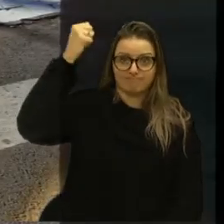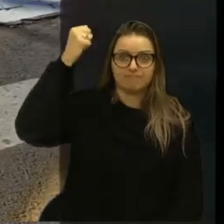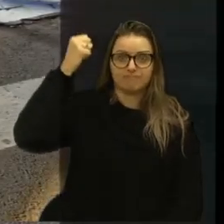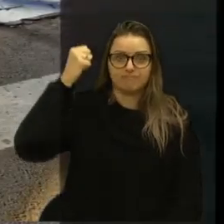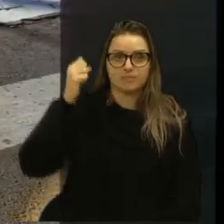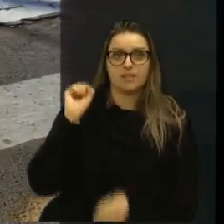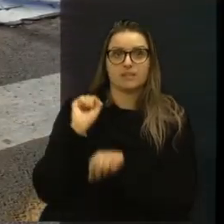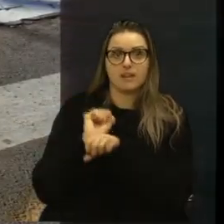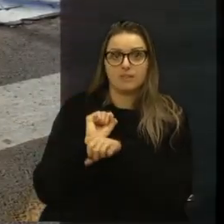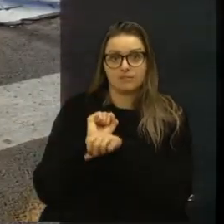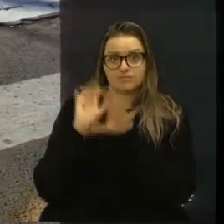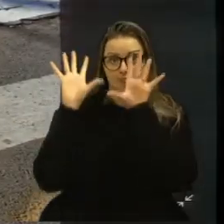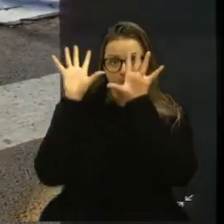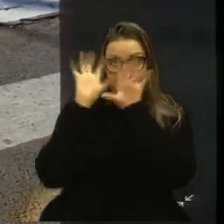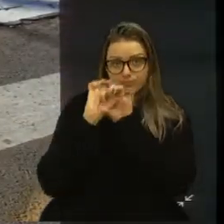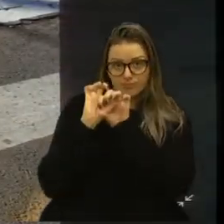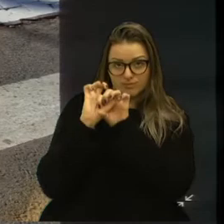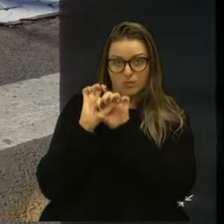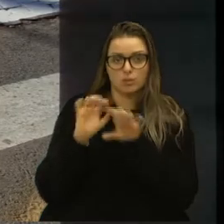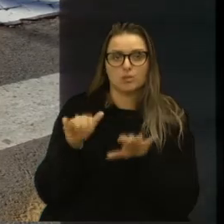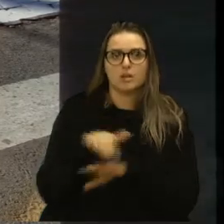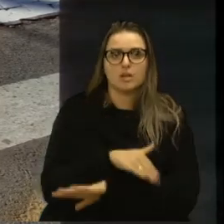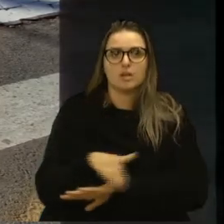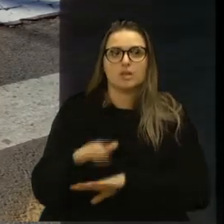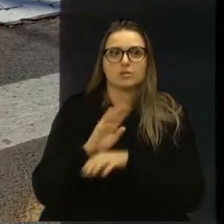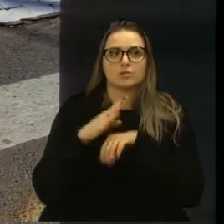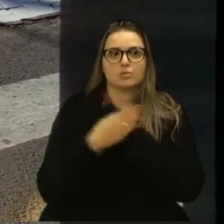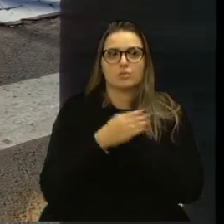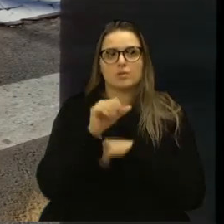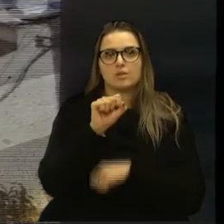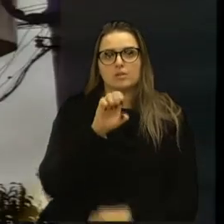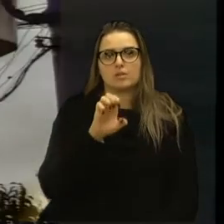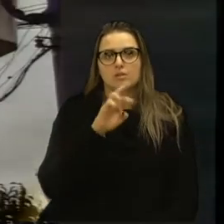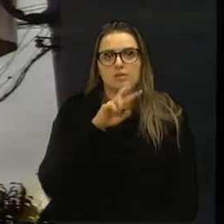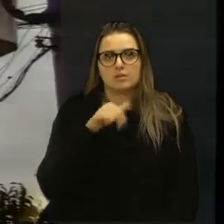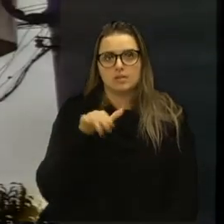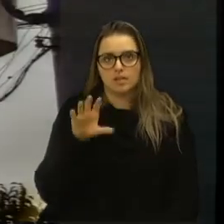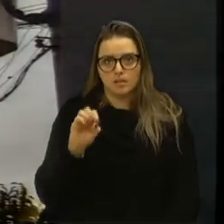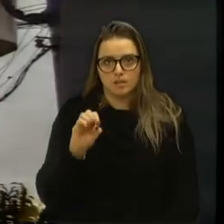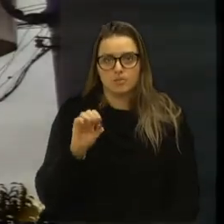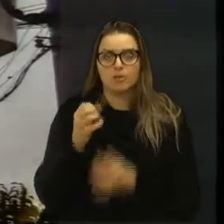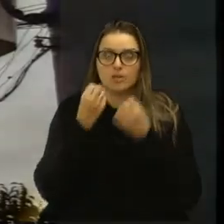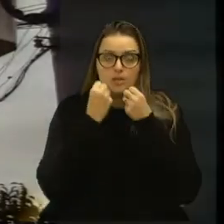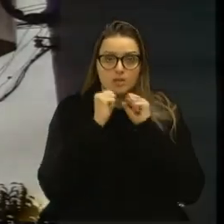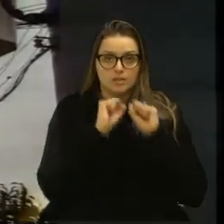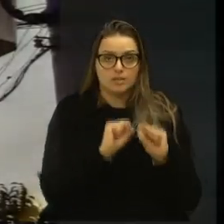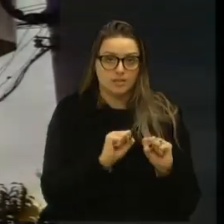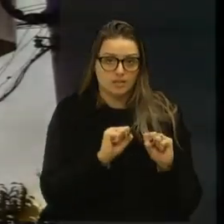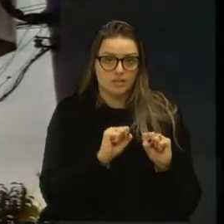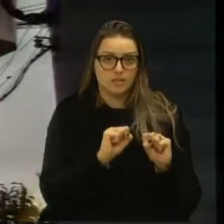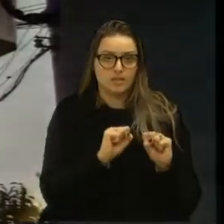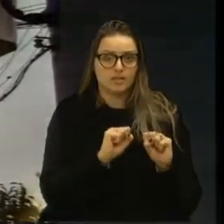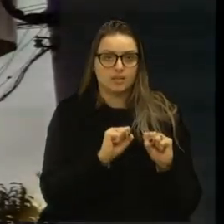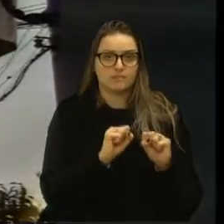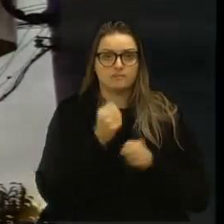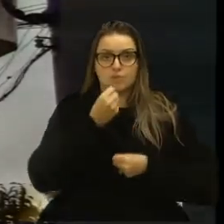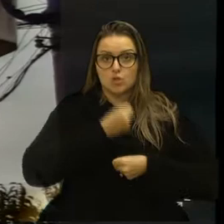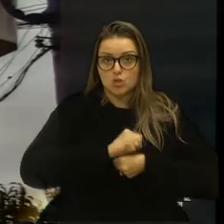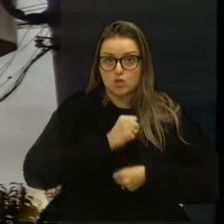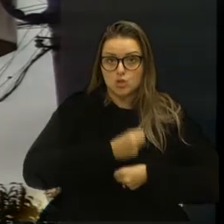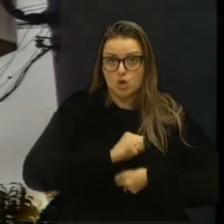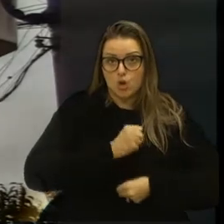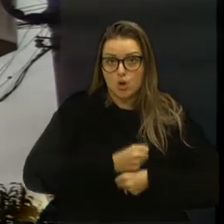estavam na escura, aí as ruas do bairro Serrano. A Secretaria aí de Obras,